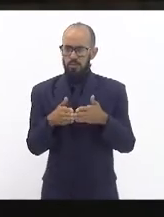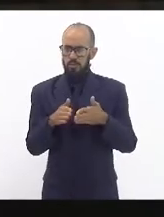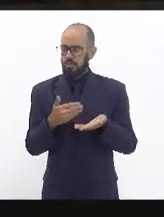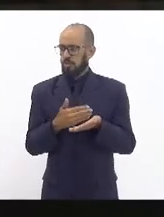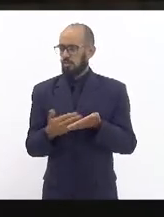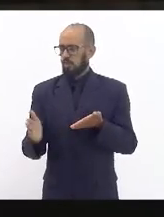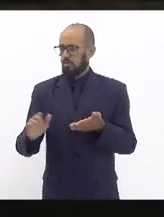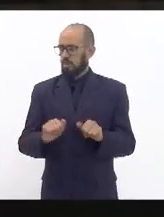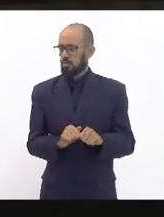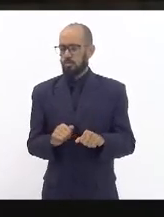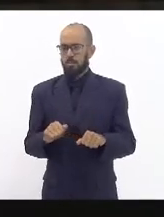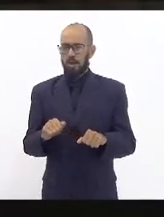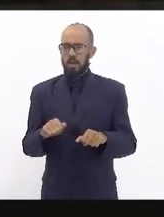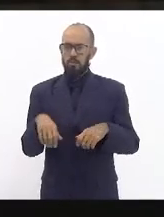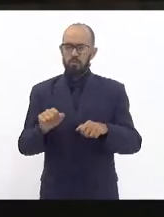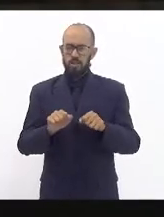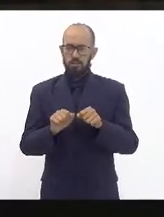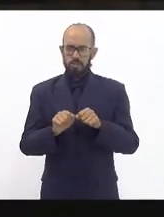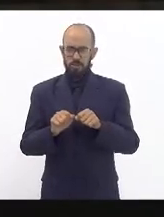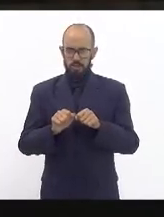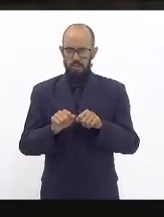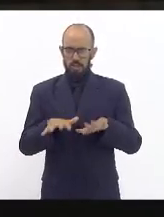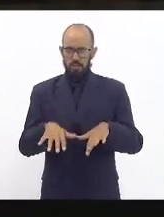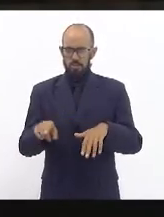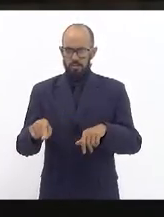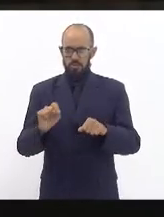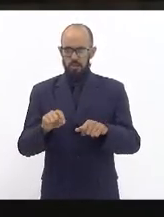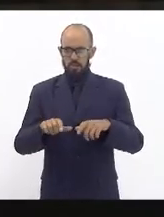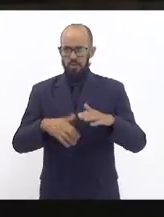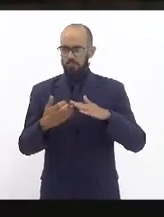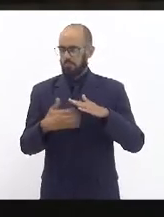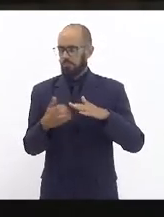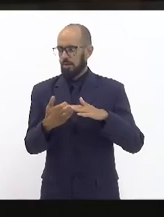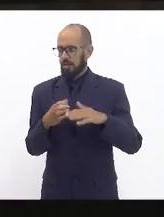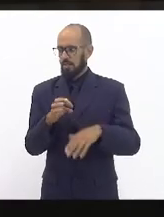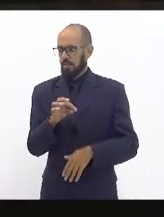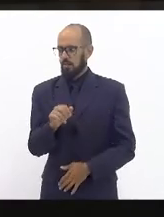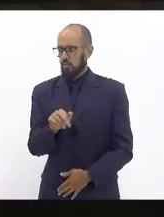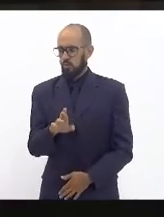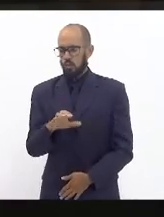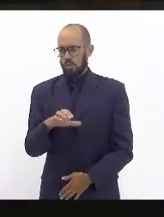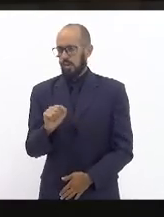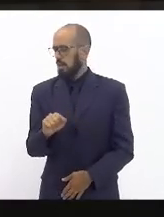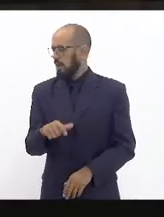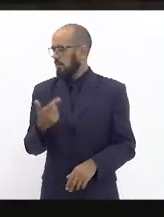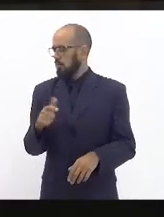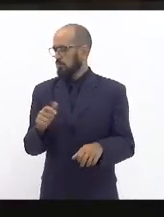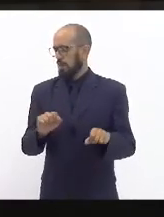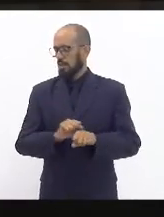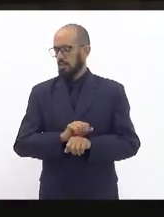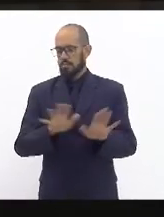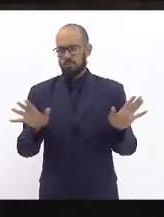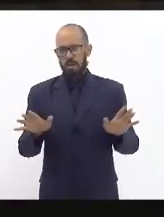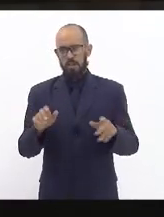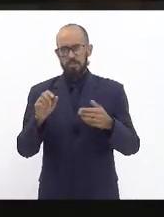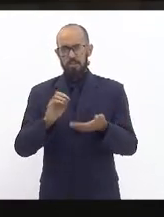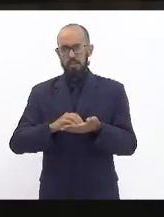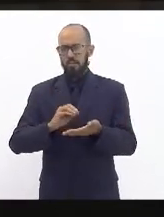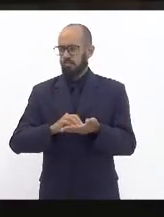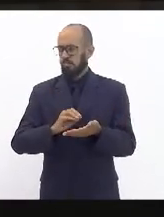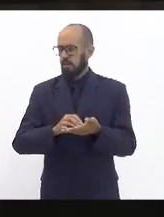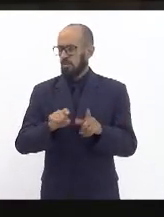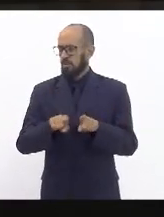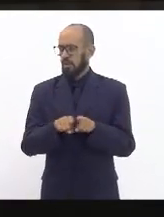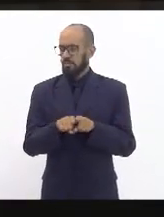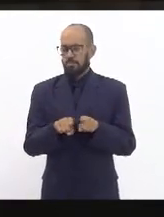para a operação dessa termelétrica dessa empresa turca sem transparência nenhuma sem saber de fato quais são os benefícios que vão